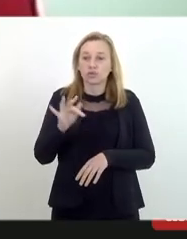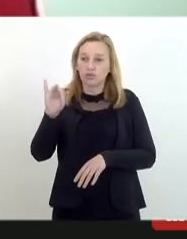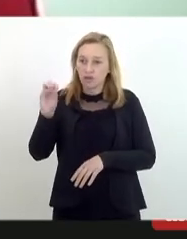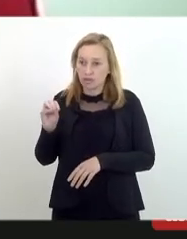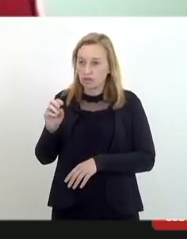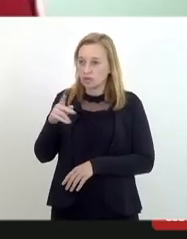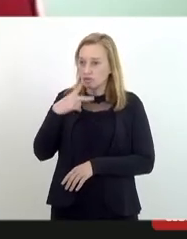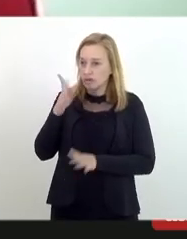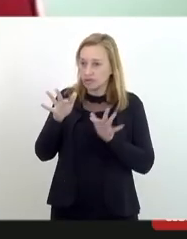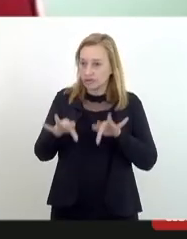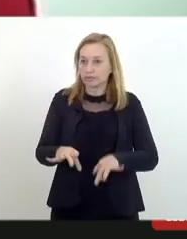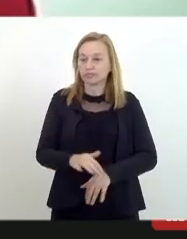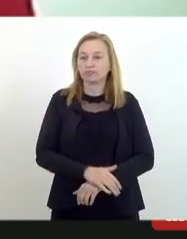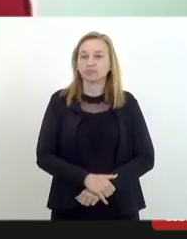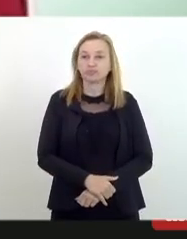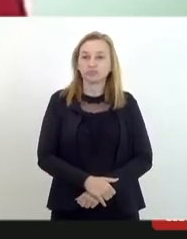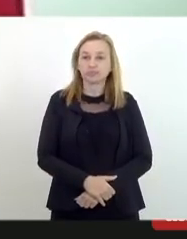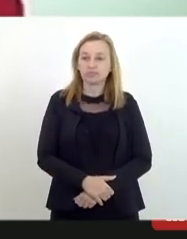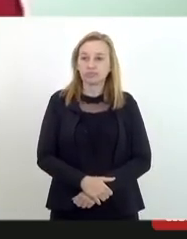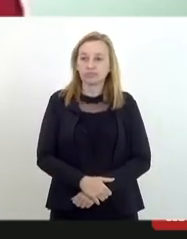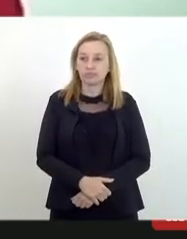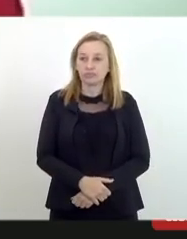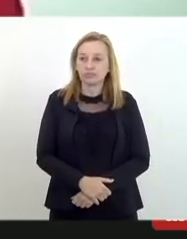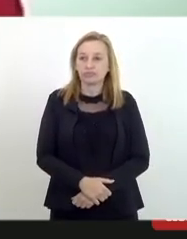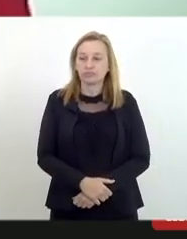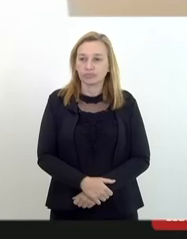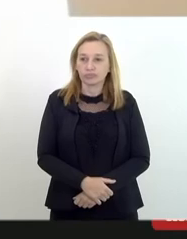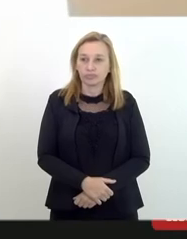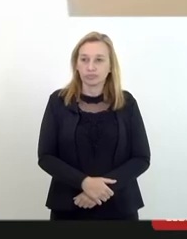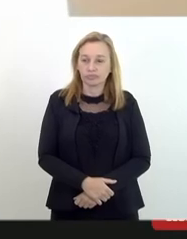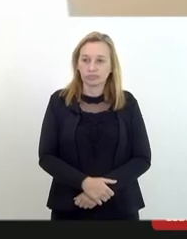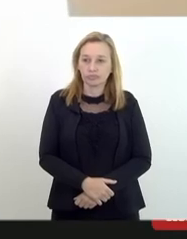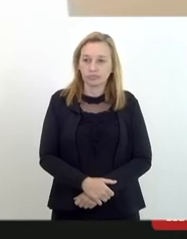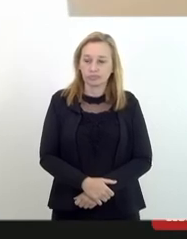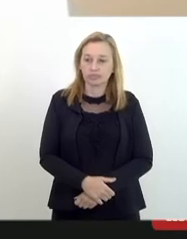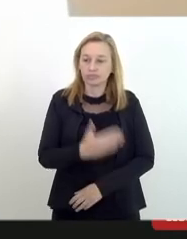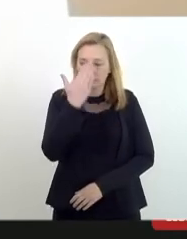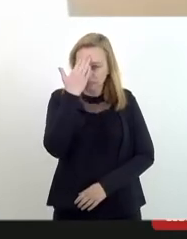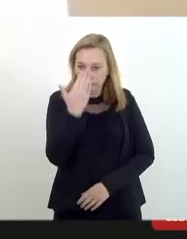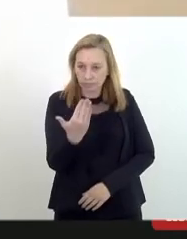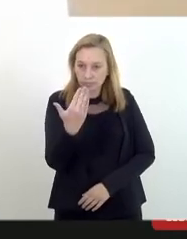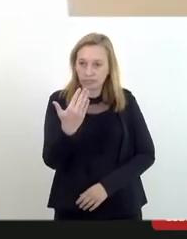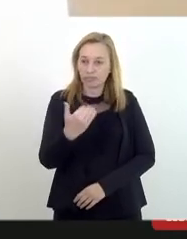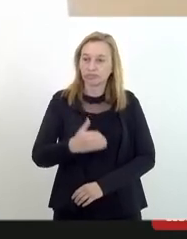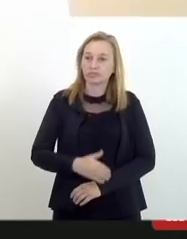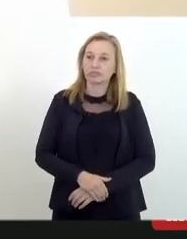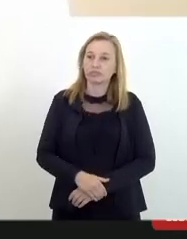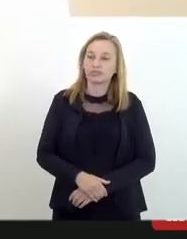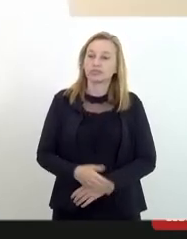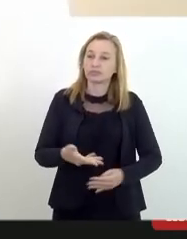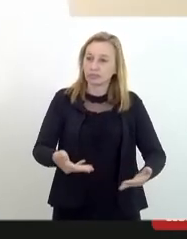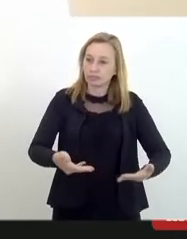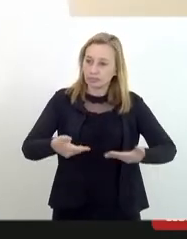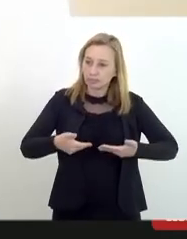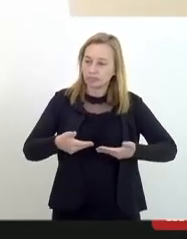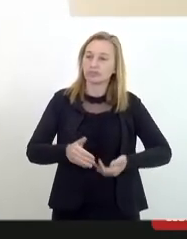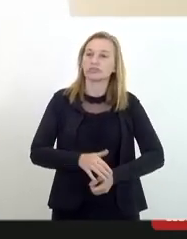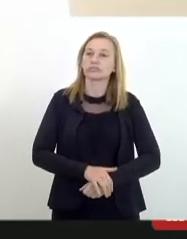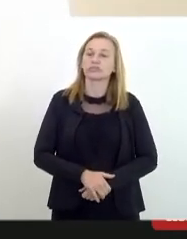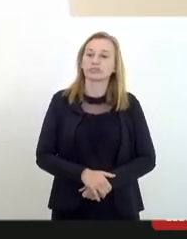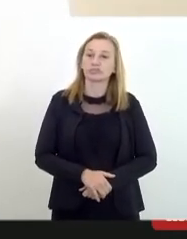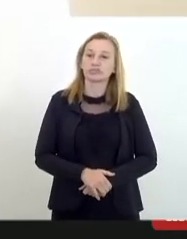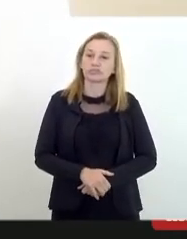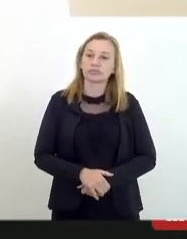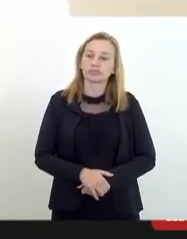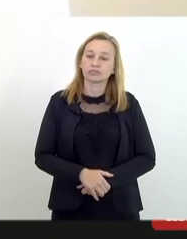considerações finais por favor e nisso renova o agradecimento pelo honroso convite foi muito